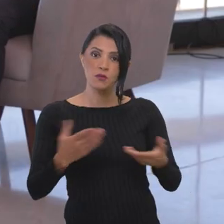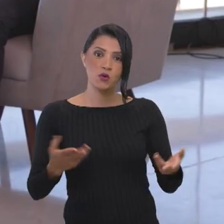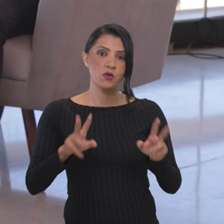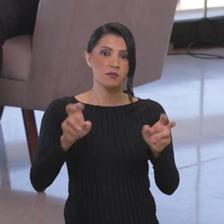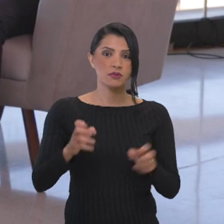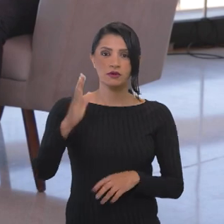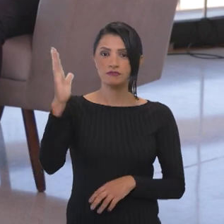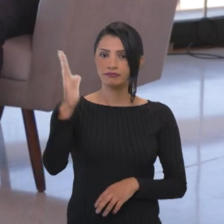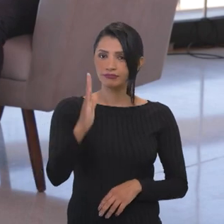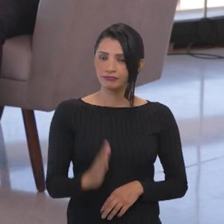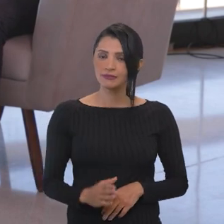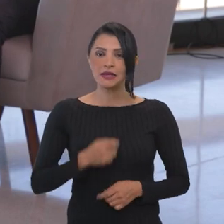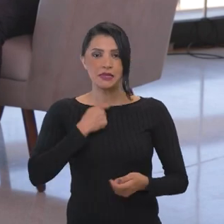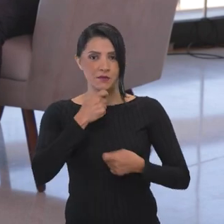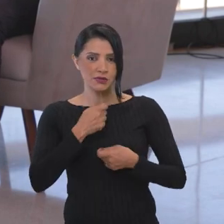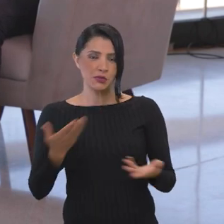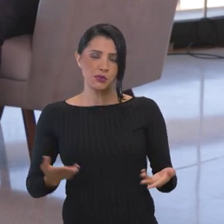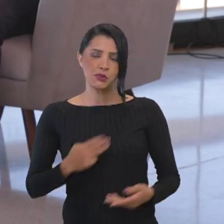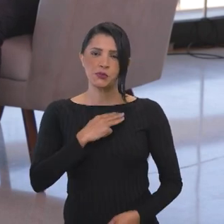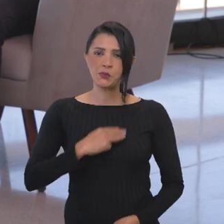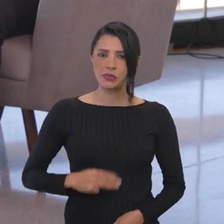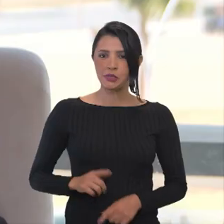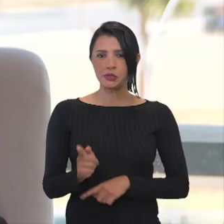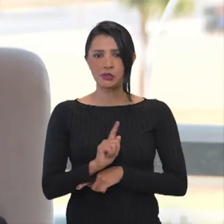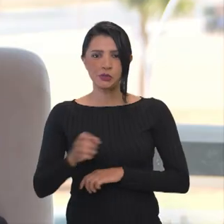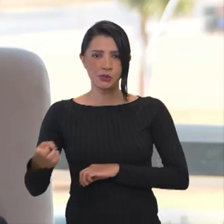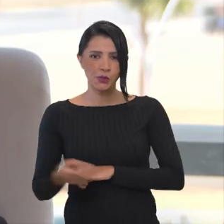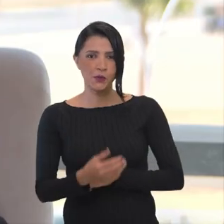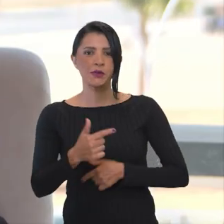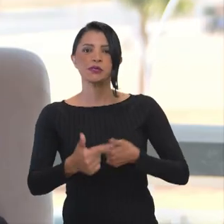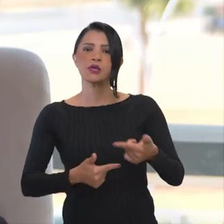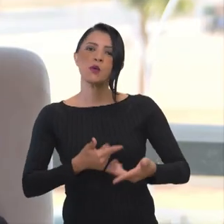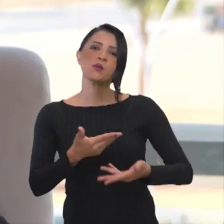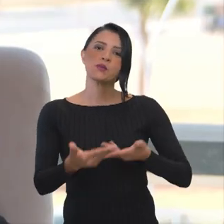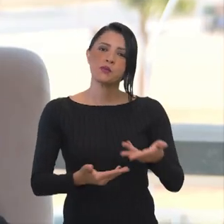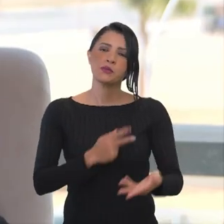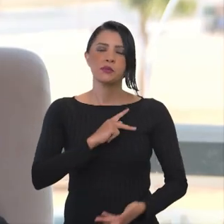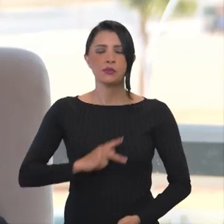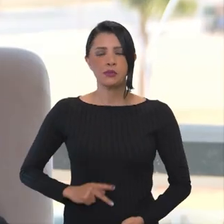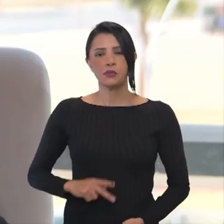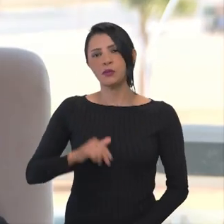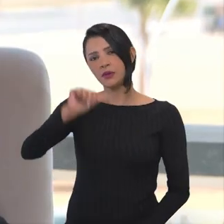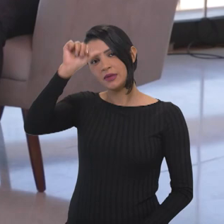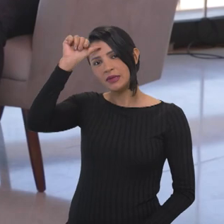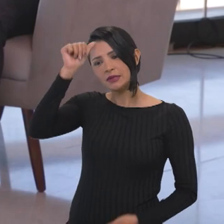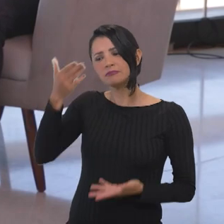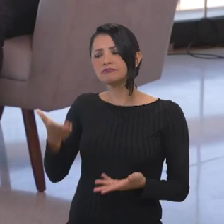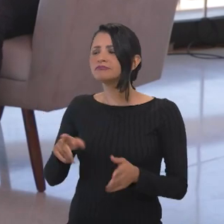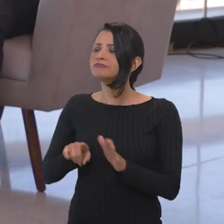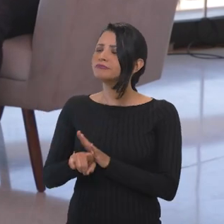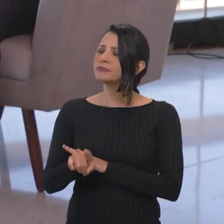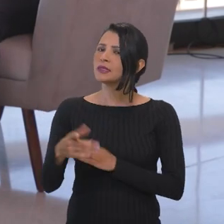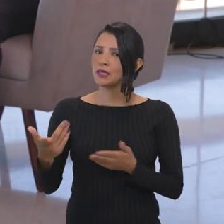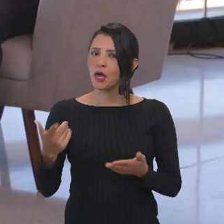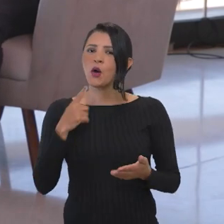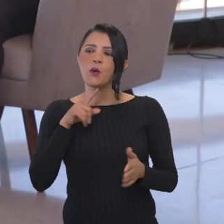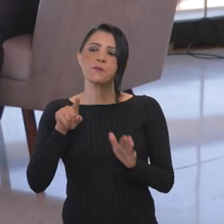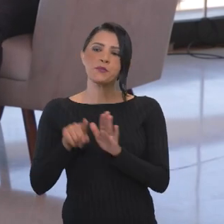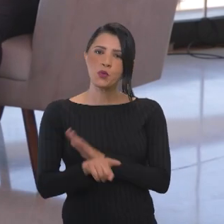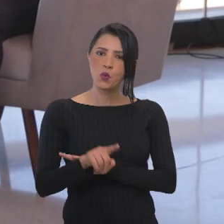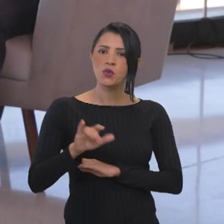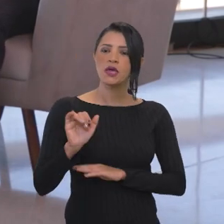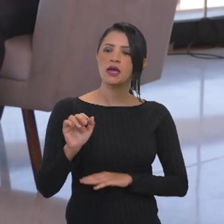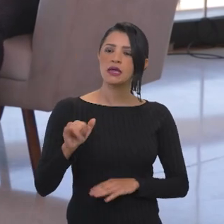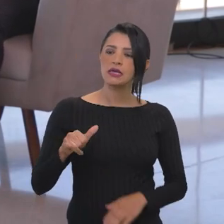Voltamos com o Brasil em pauta. A entrevistada é a ministra da Gestão e Inovação em Serviços Públicos, Esther Dweck. Ministra, deixei a questão da